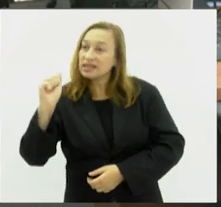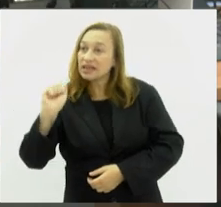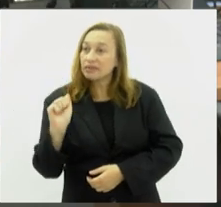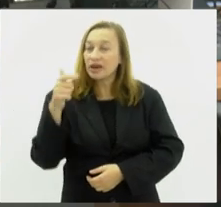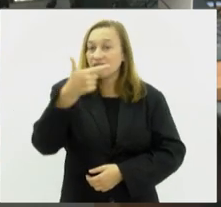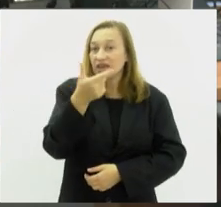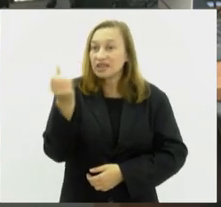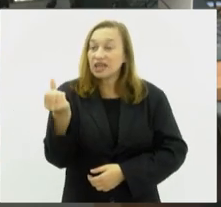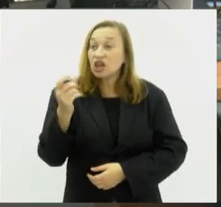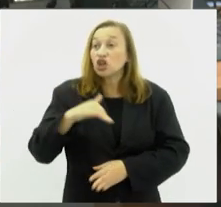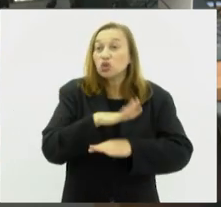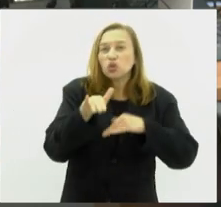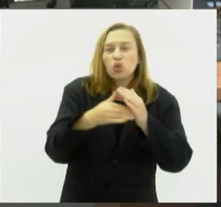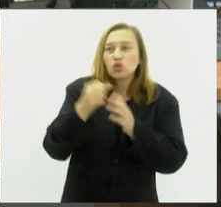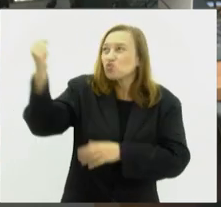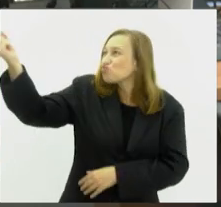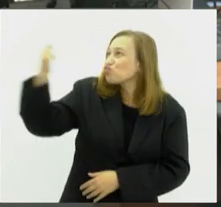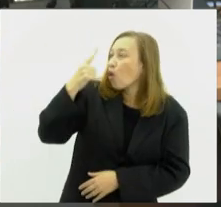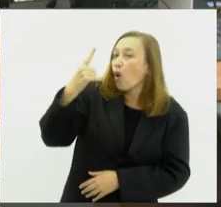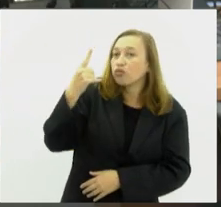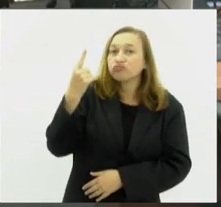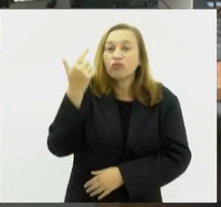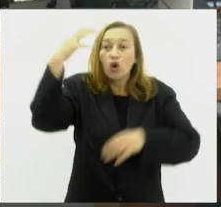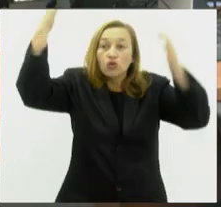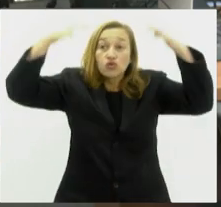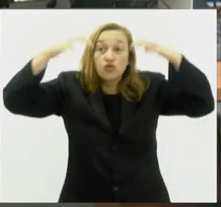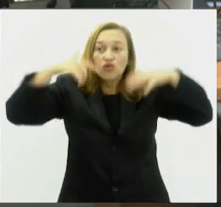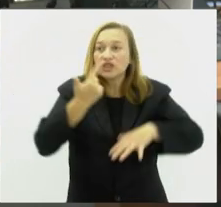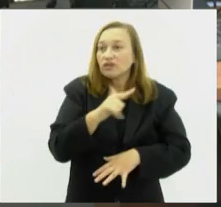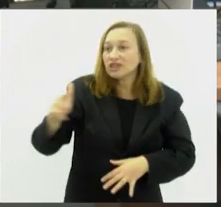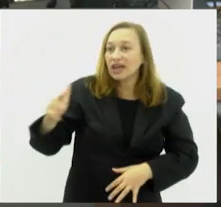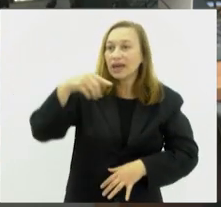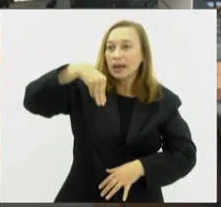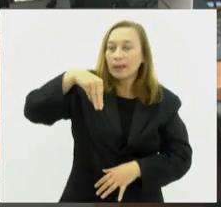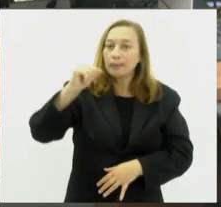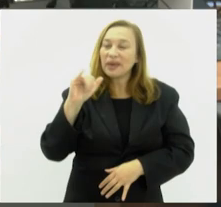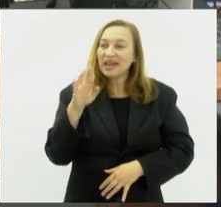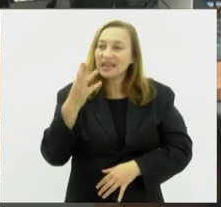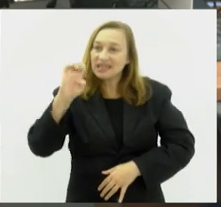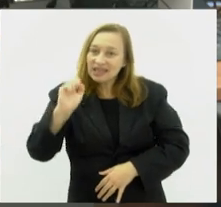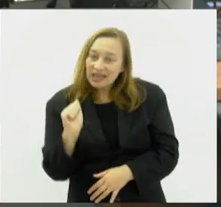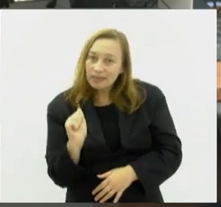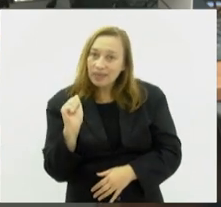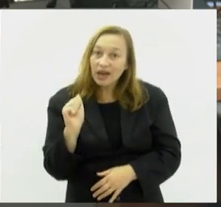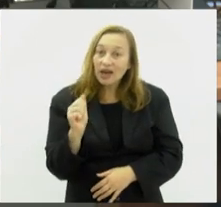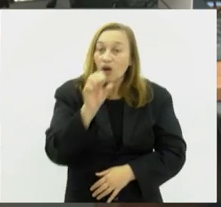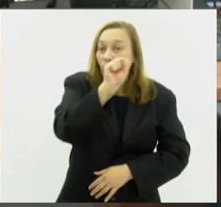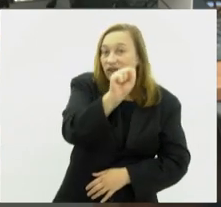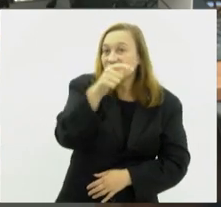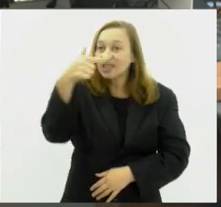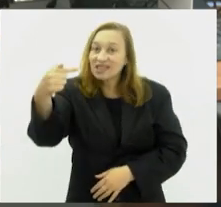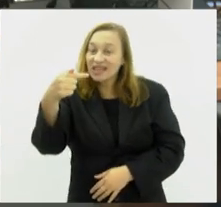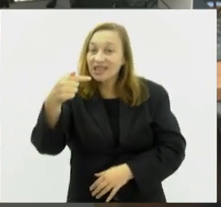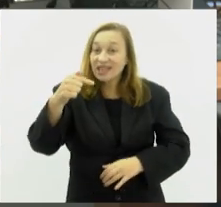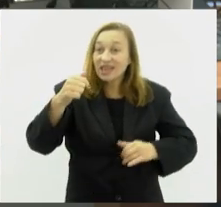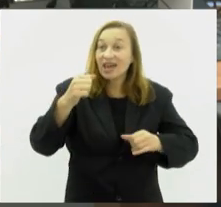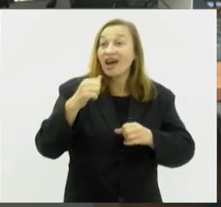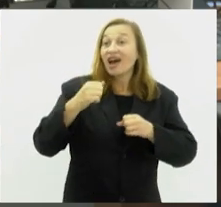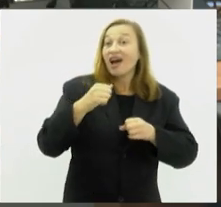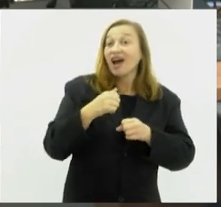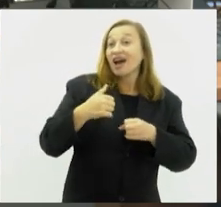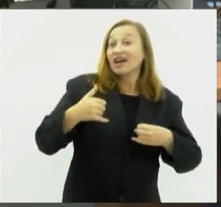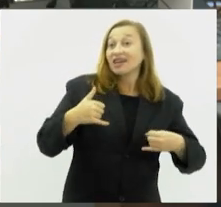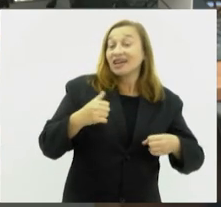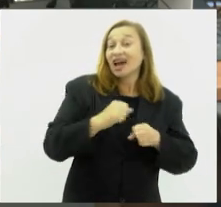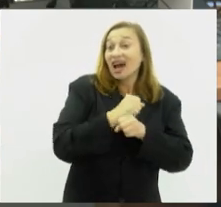com sol. Não há previsão de chuva. Miracema completando hoje 87 anos de emancipação. Parabéns a Miracema e a todas as cidades que